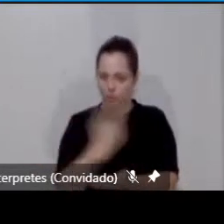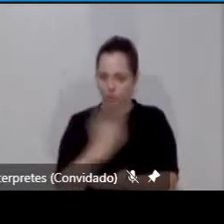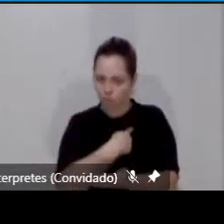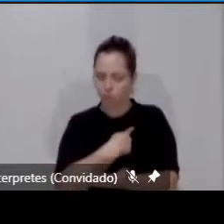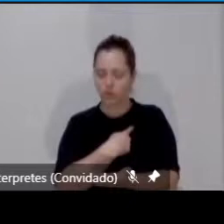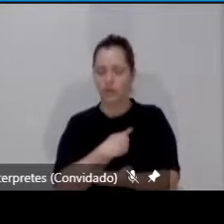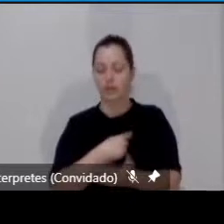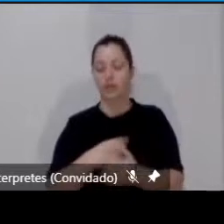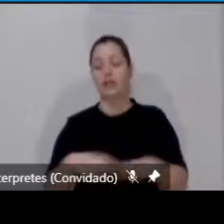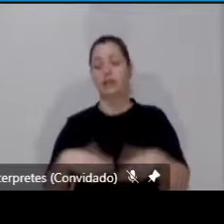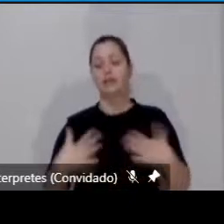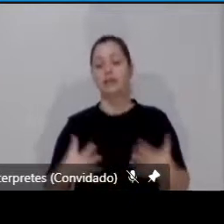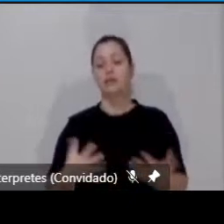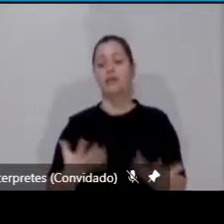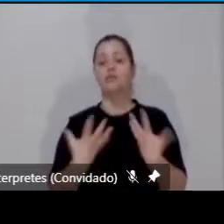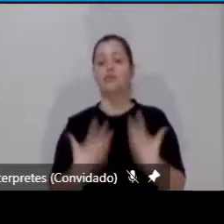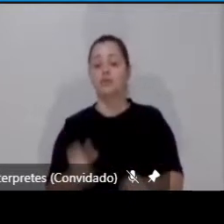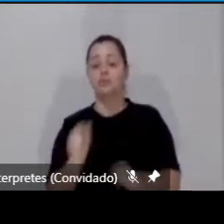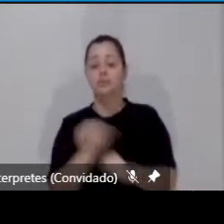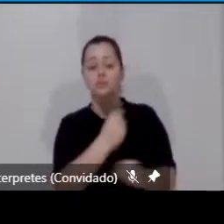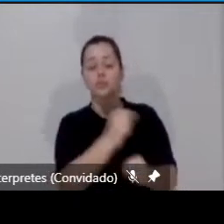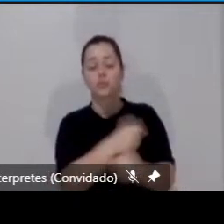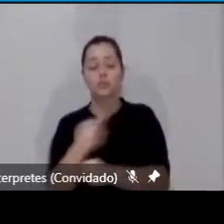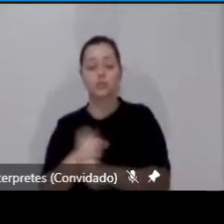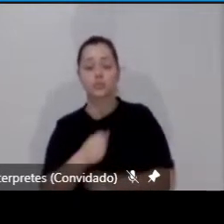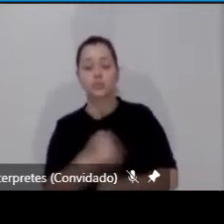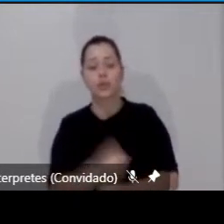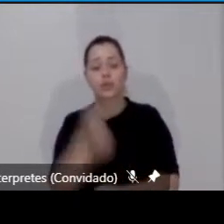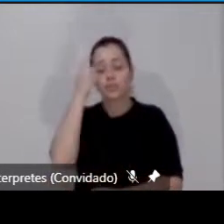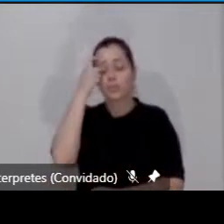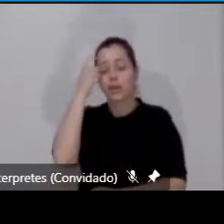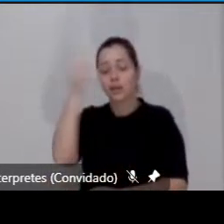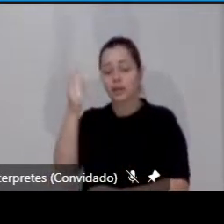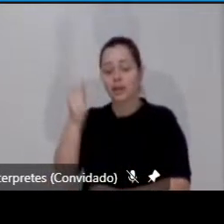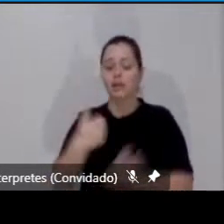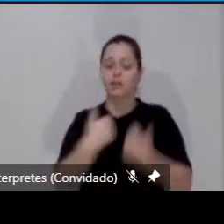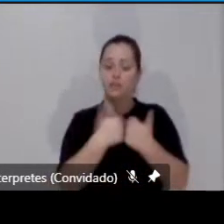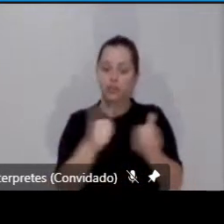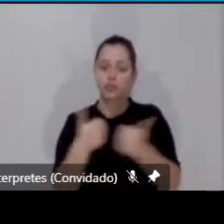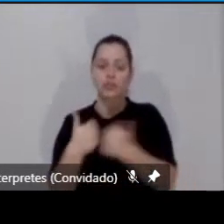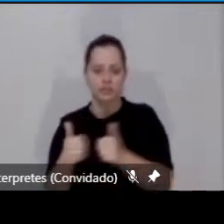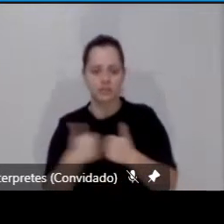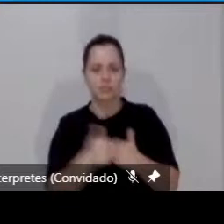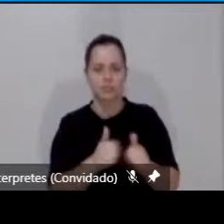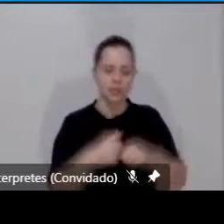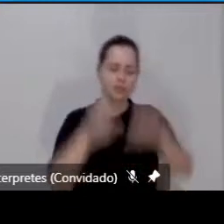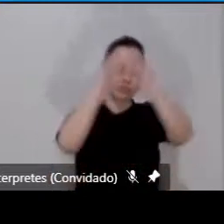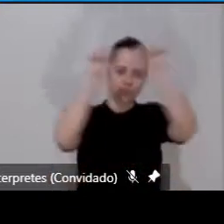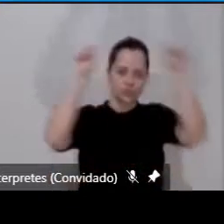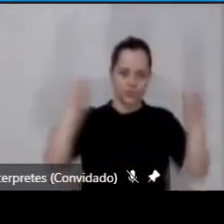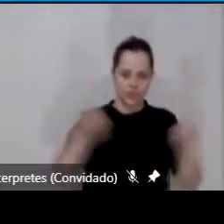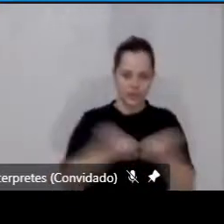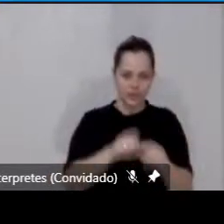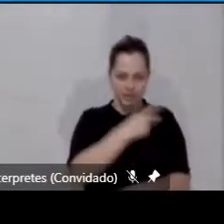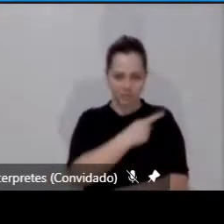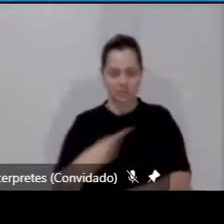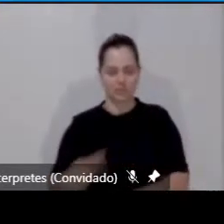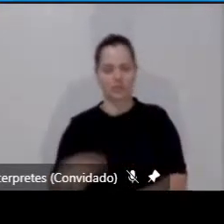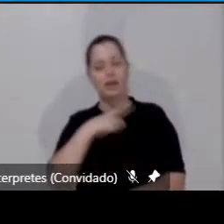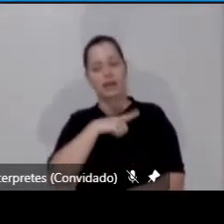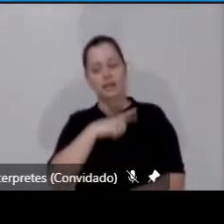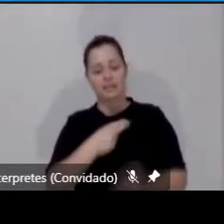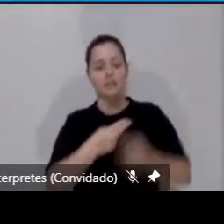construindo uma ideia de que o transporte, os sistemas têm um certo peso,